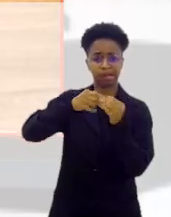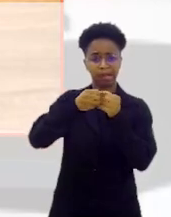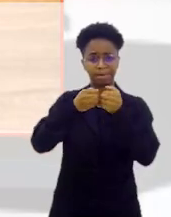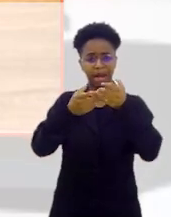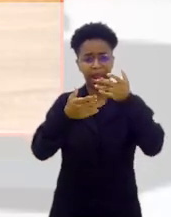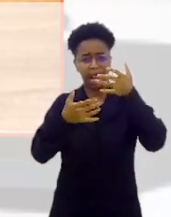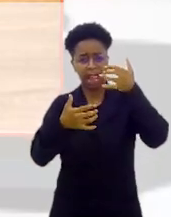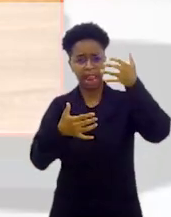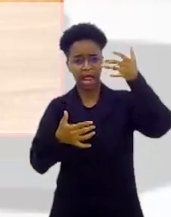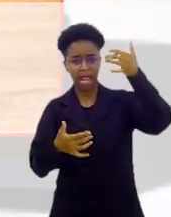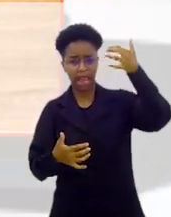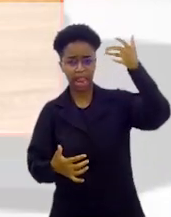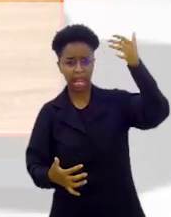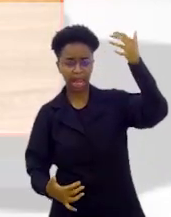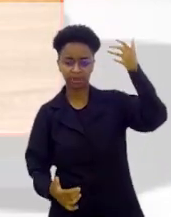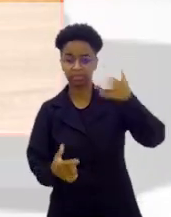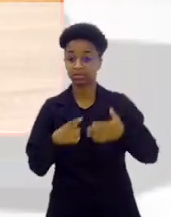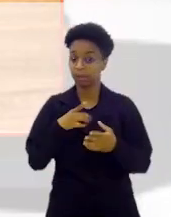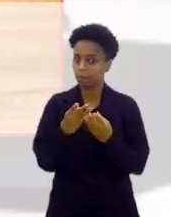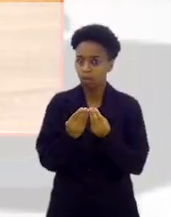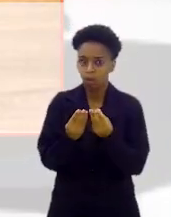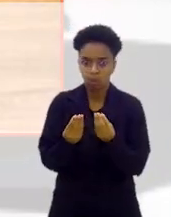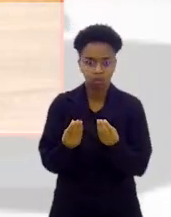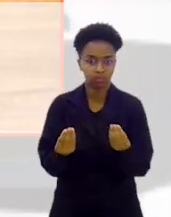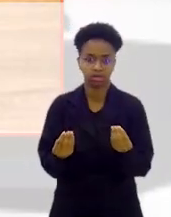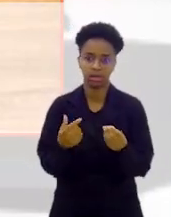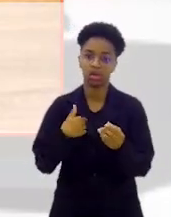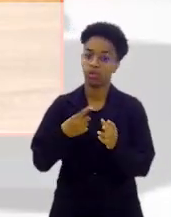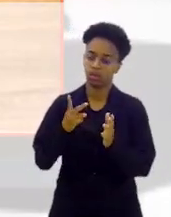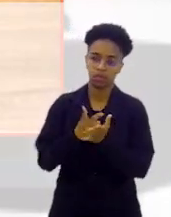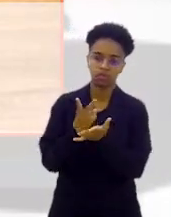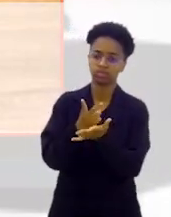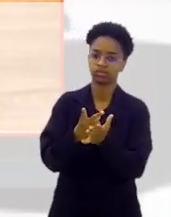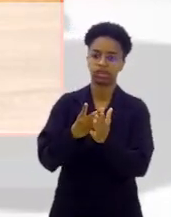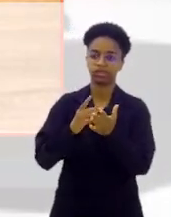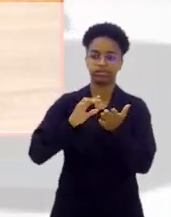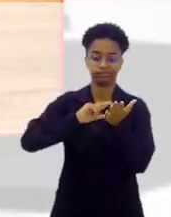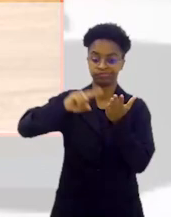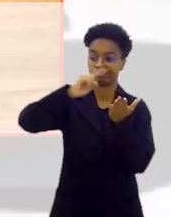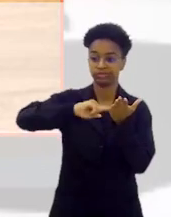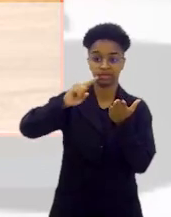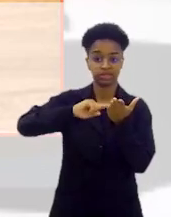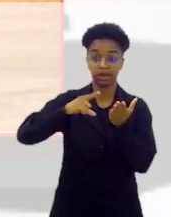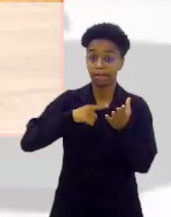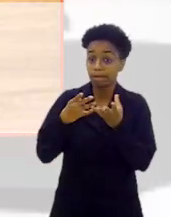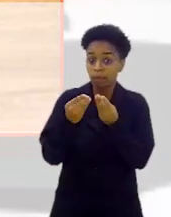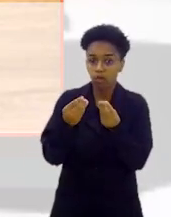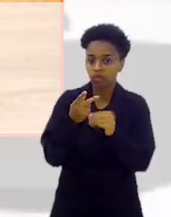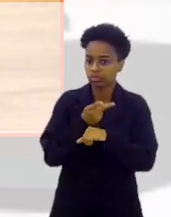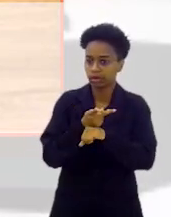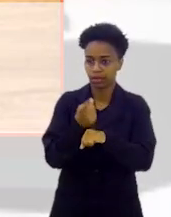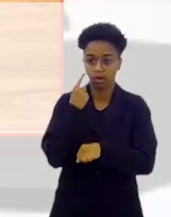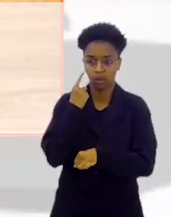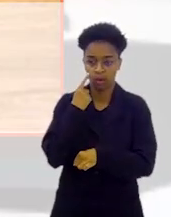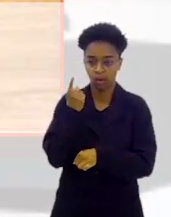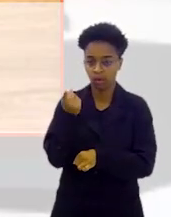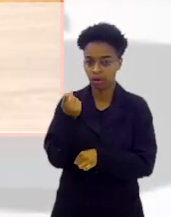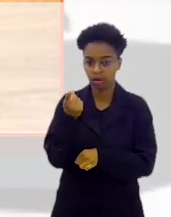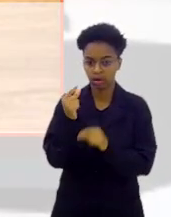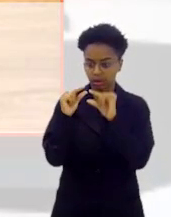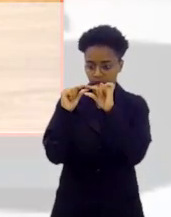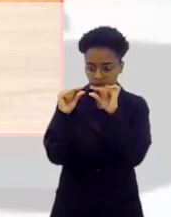assim, passar o dedo, sabe? São páginas e páginas, estou aqui continuando rolando muitos prêmios. Olha aqui